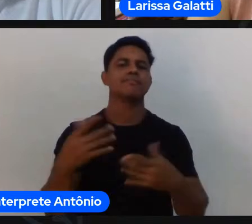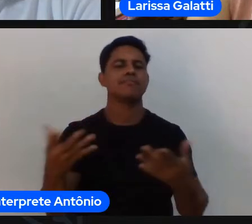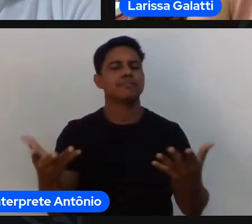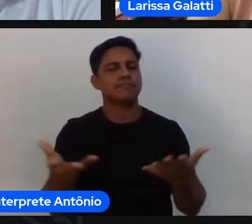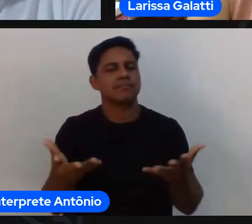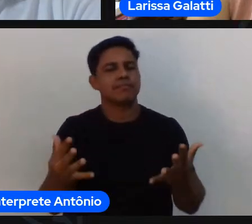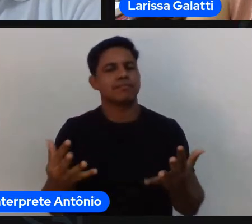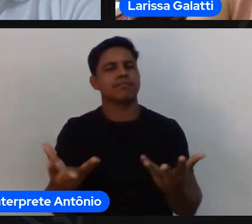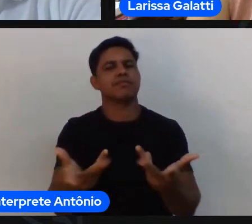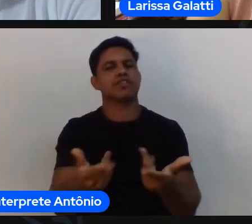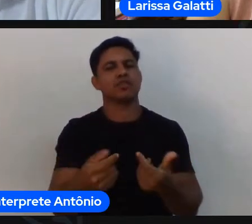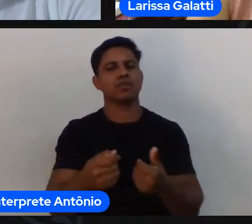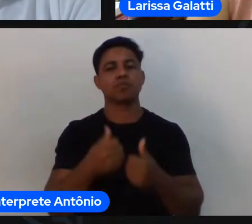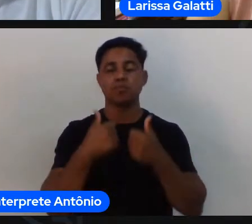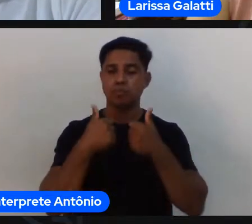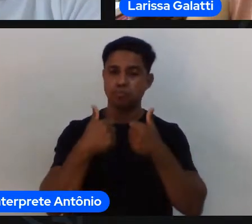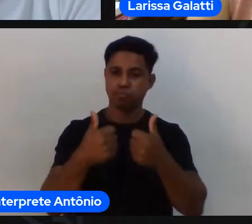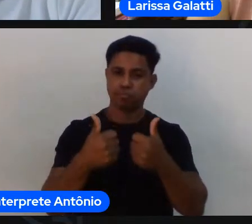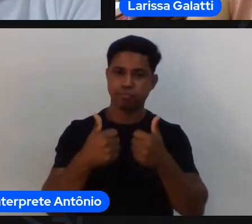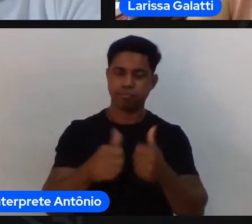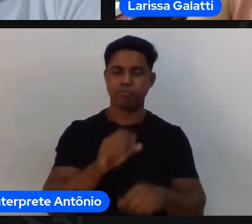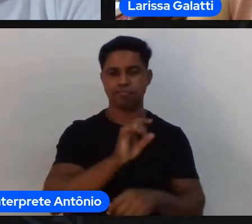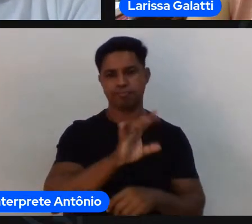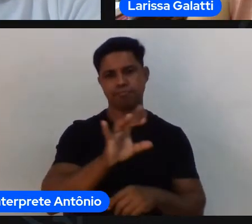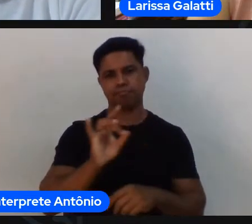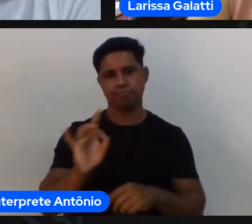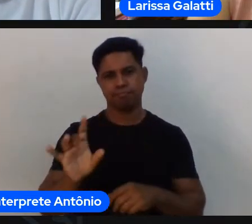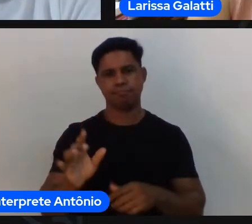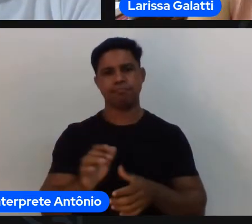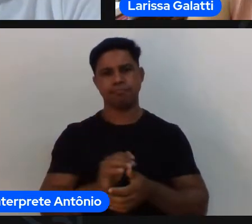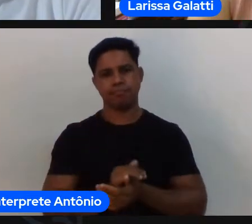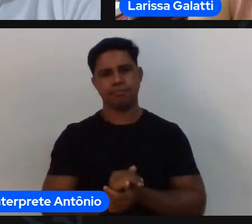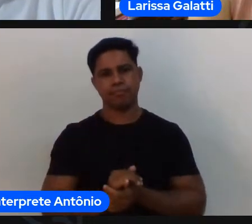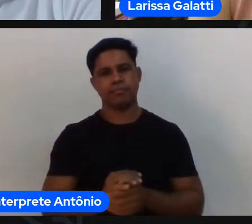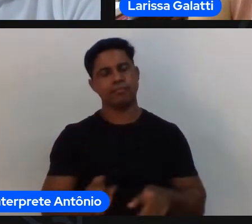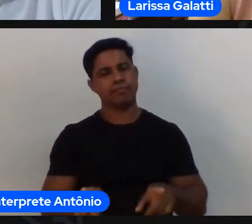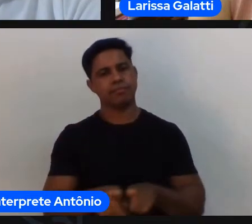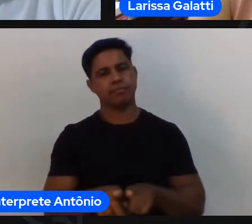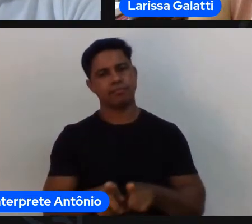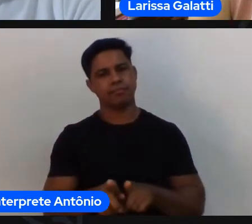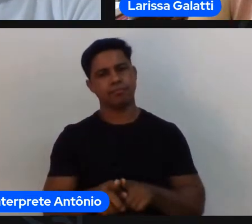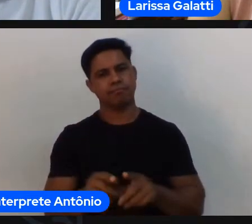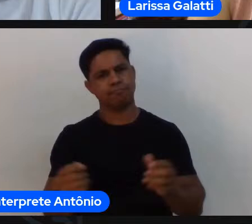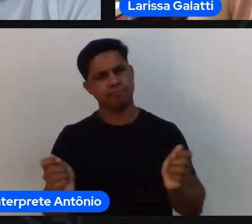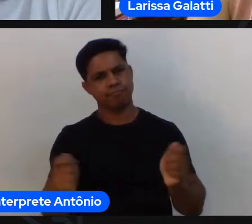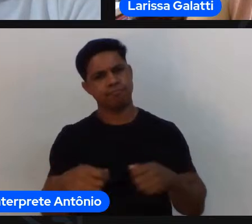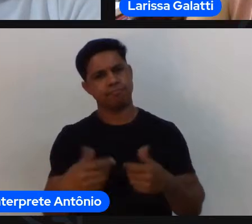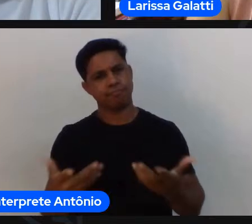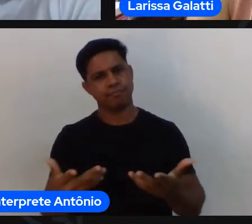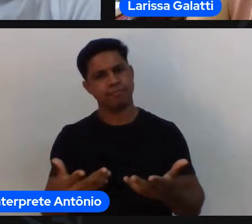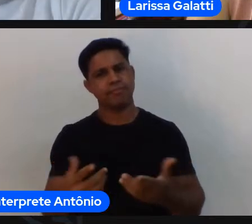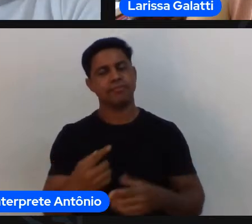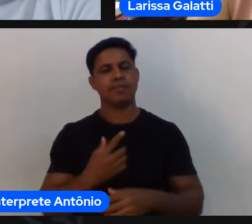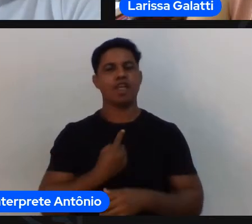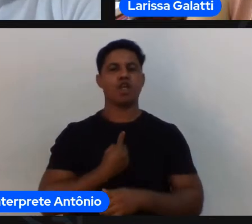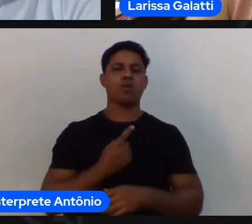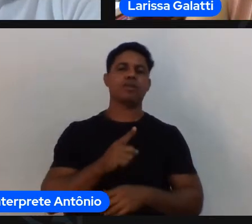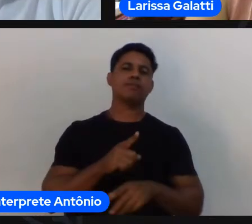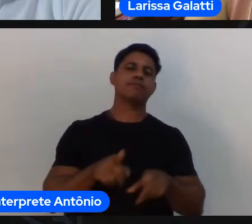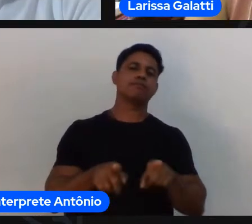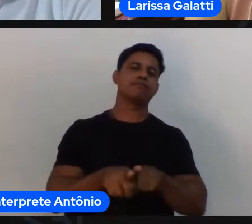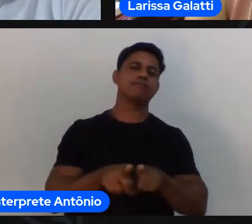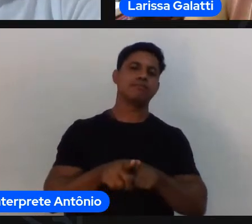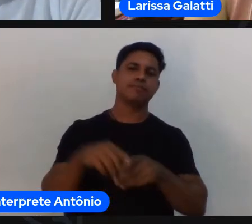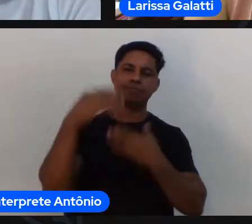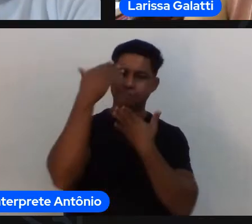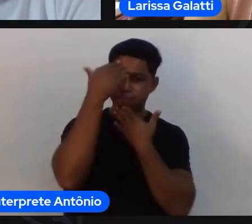trabalho de cada um que está presente e eu não poderia aqui também deixar de agradecer né agora o Antônio que está